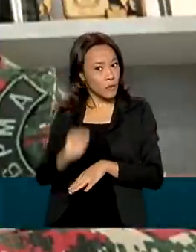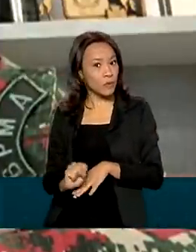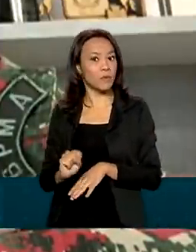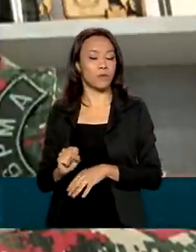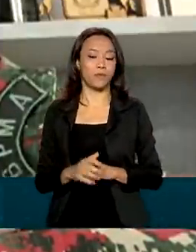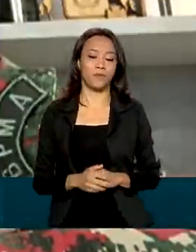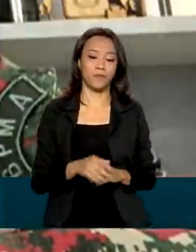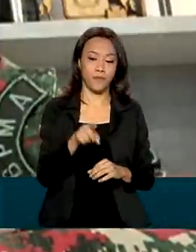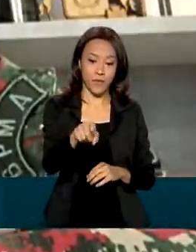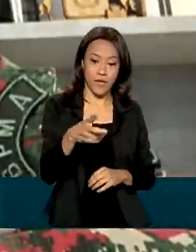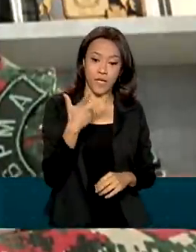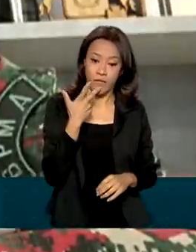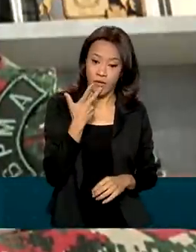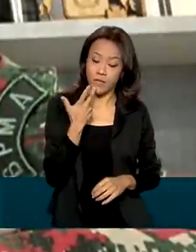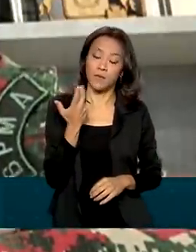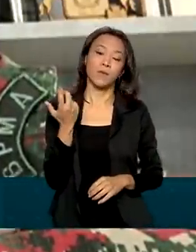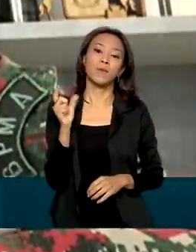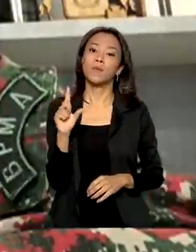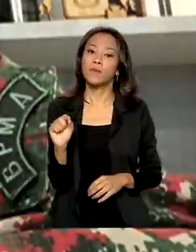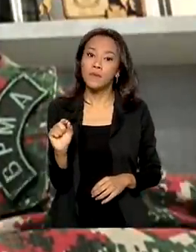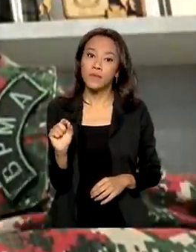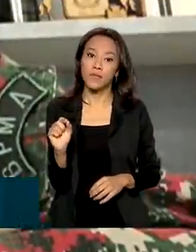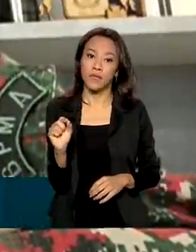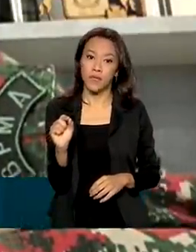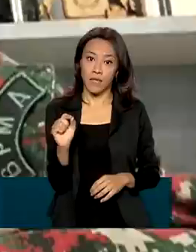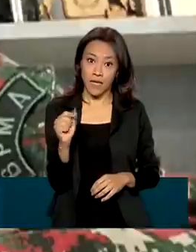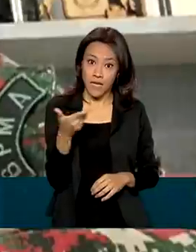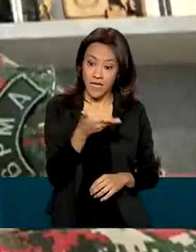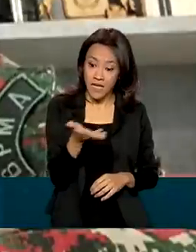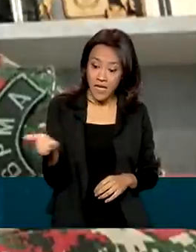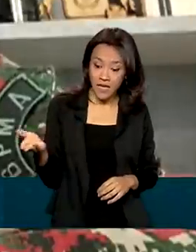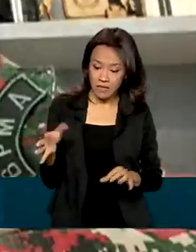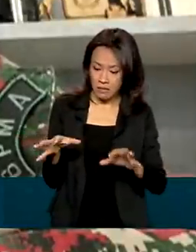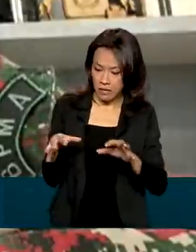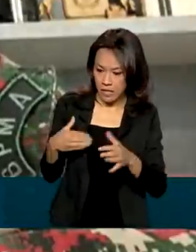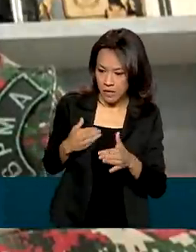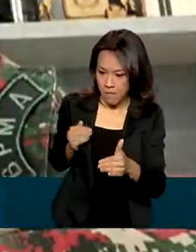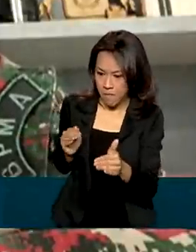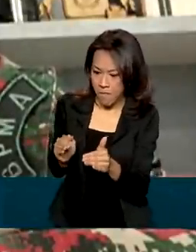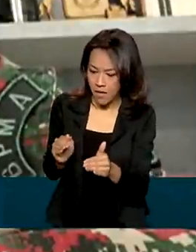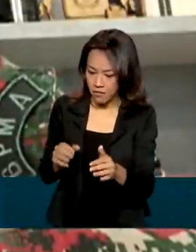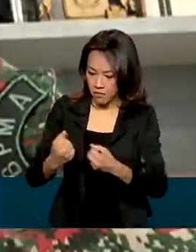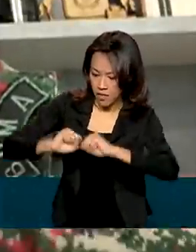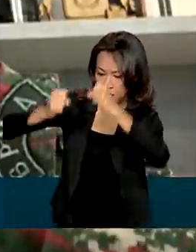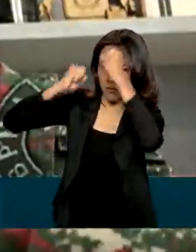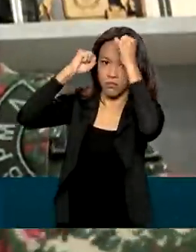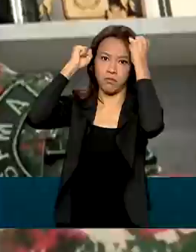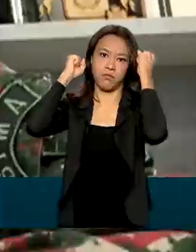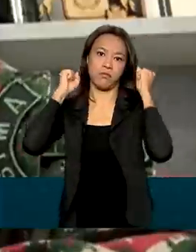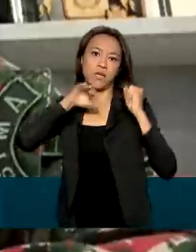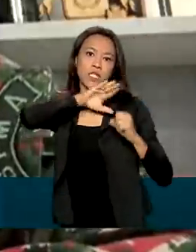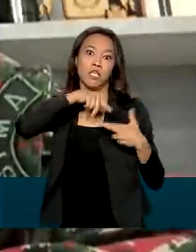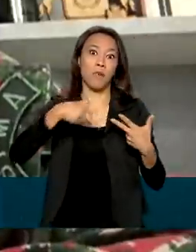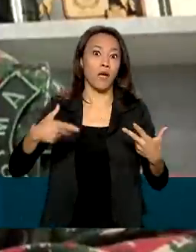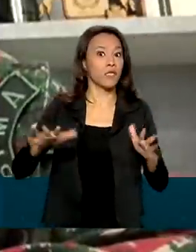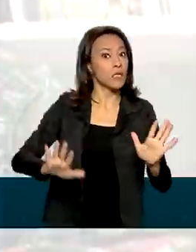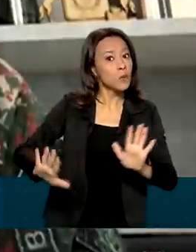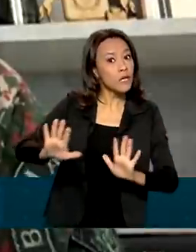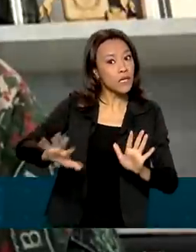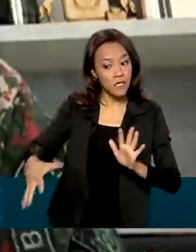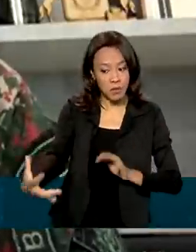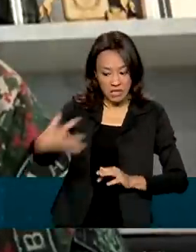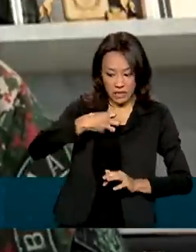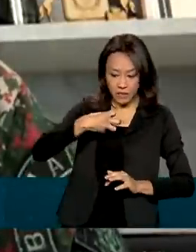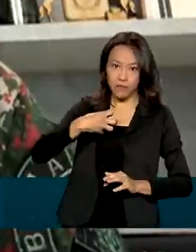não se aproxime destes animais, não estresse os animais, porque você estará em perigo.